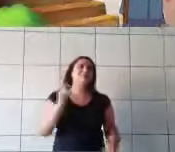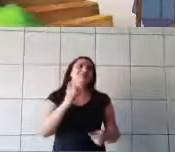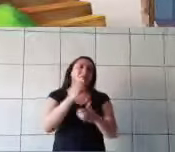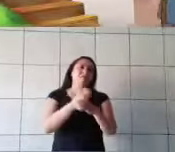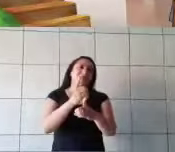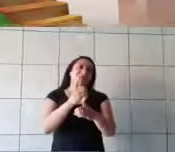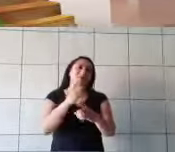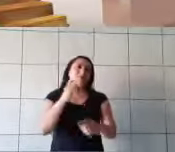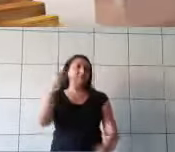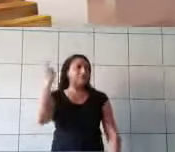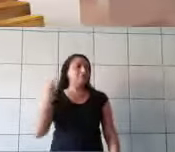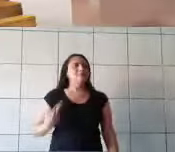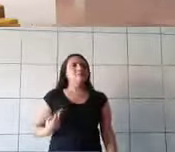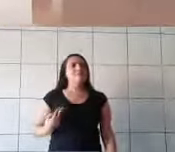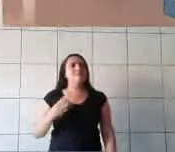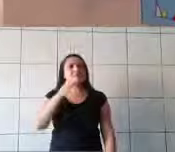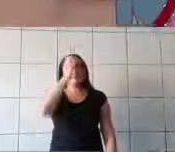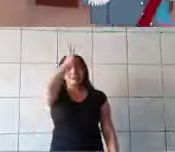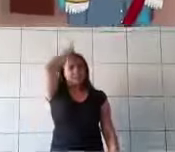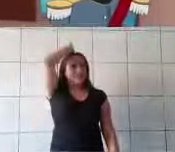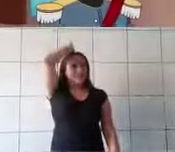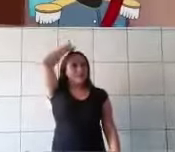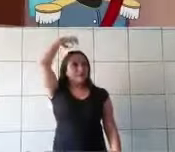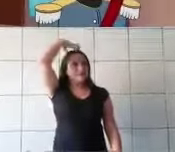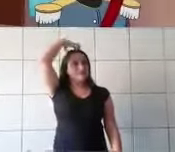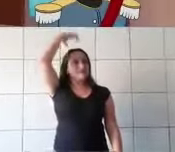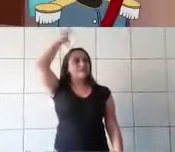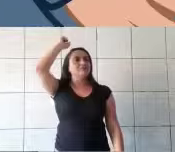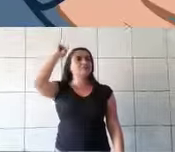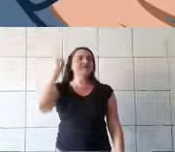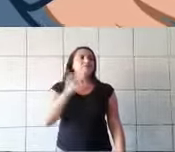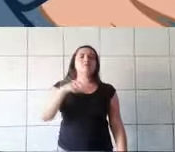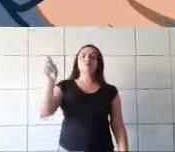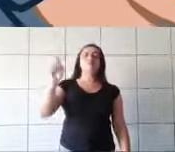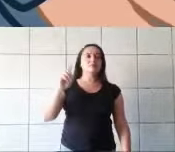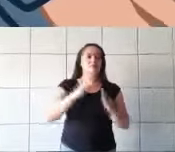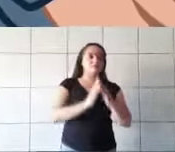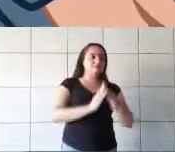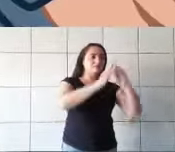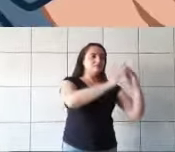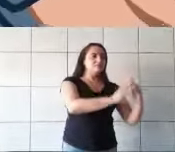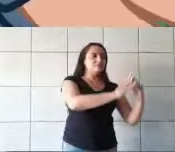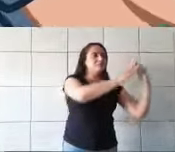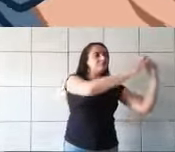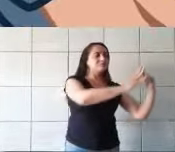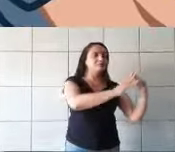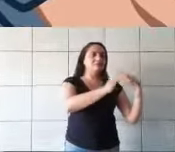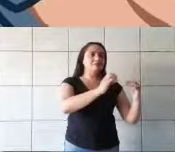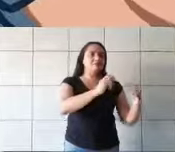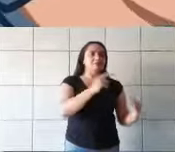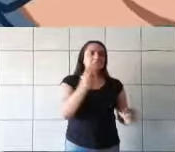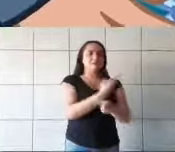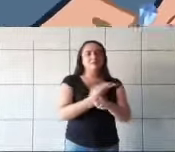Os soldados do príncipe foram de porta em porta para todas as casas do reino e procuraram a jovem dona do sapato.